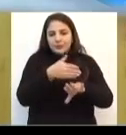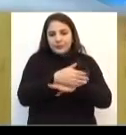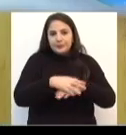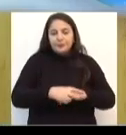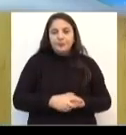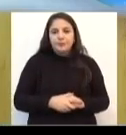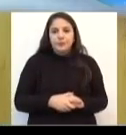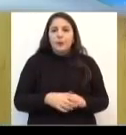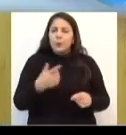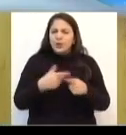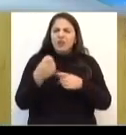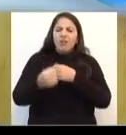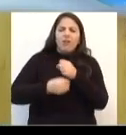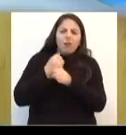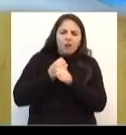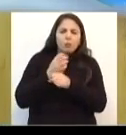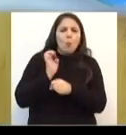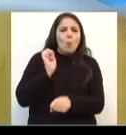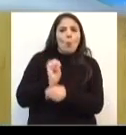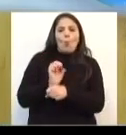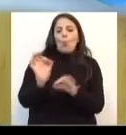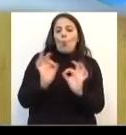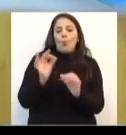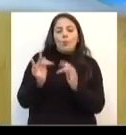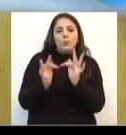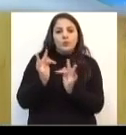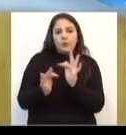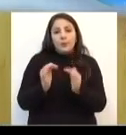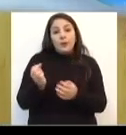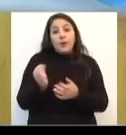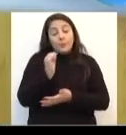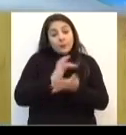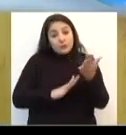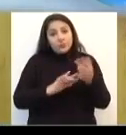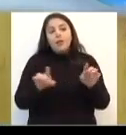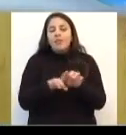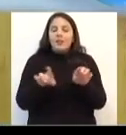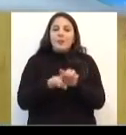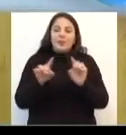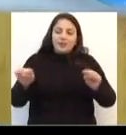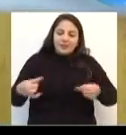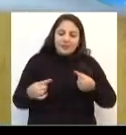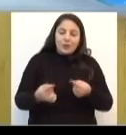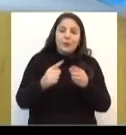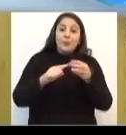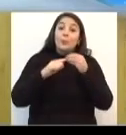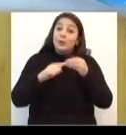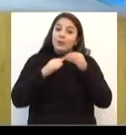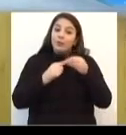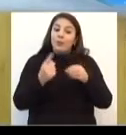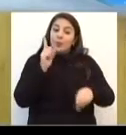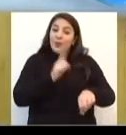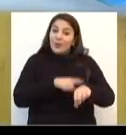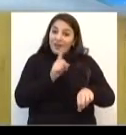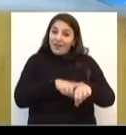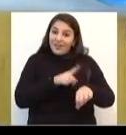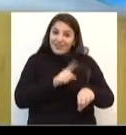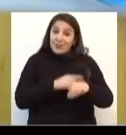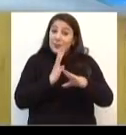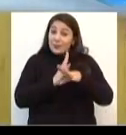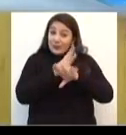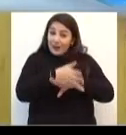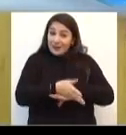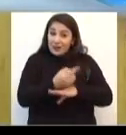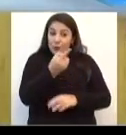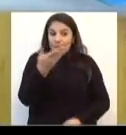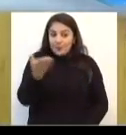assim, após alguns anos sem funcionamento. Então, essa é uma atividade também que está desafiando, principalmente pelo horário. Então, a partir